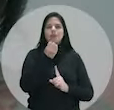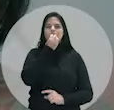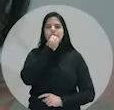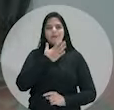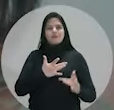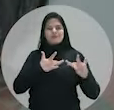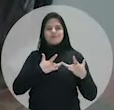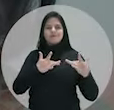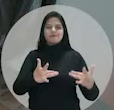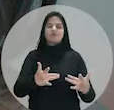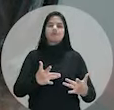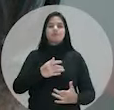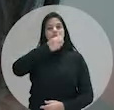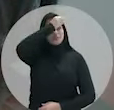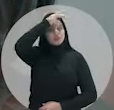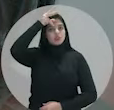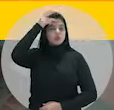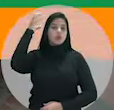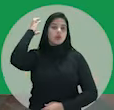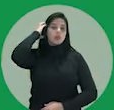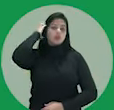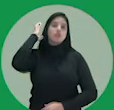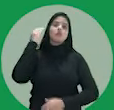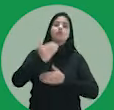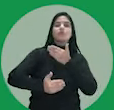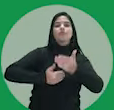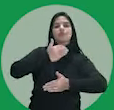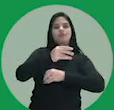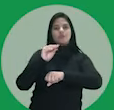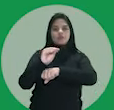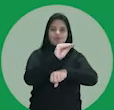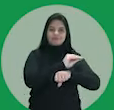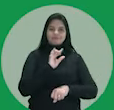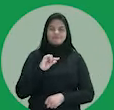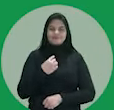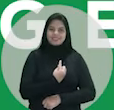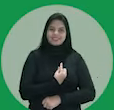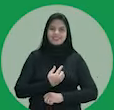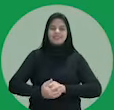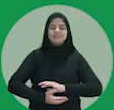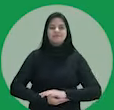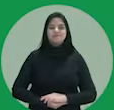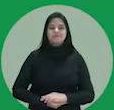faz muito bem do coração. Prefeitura de Cuiabá. Cuiabá pra frente, cuidando da gente!